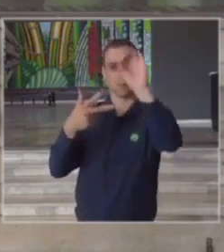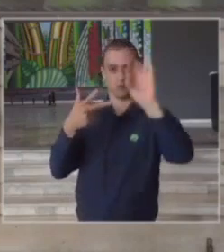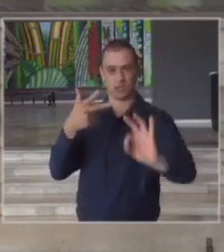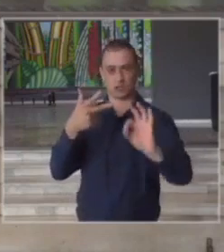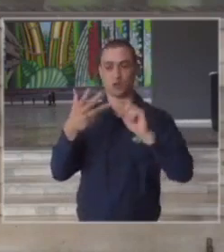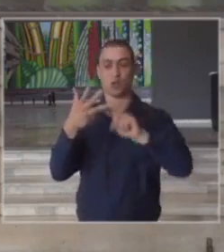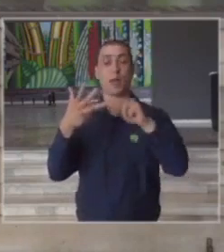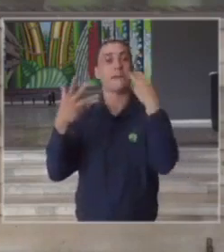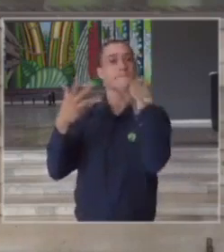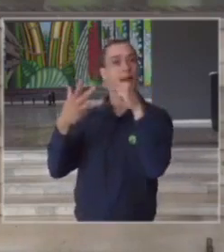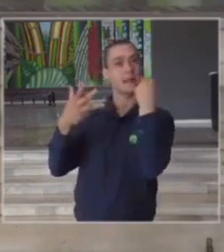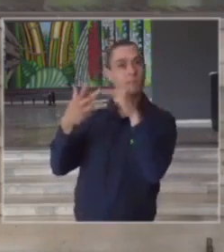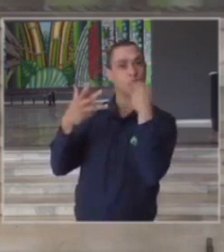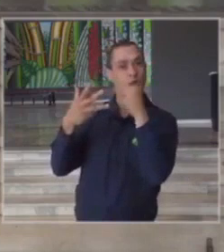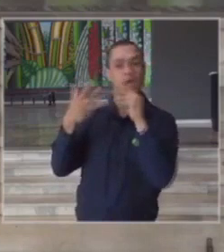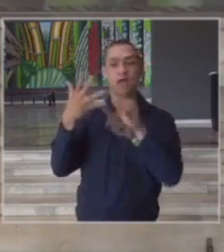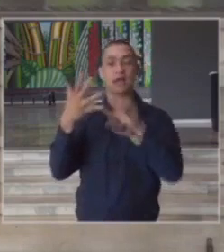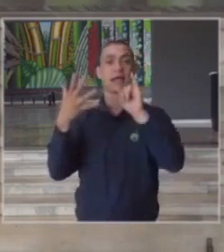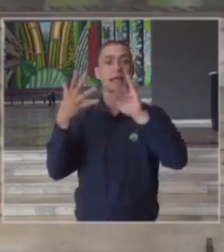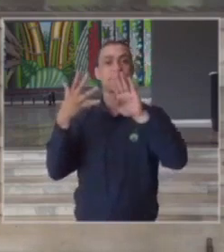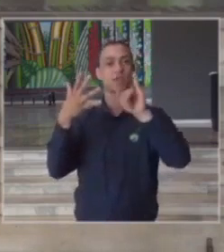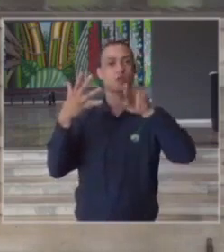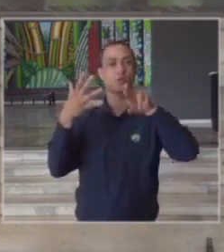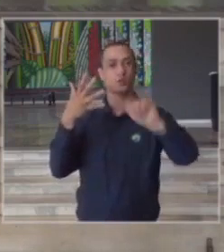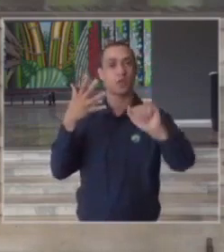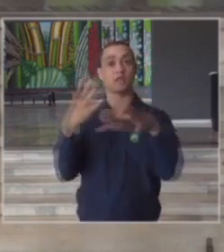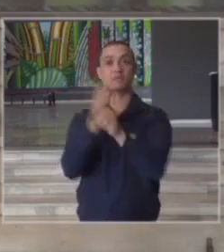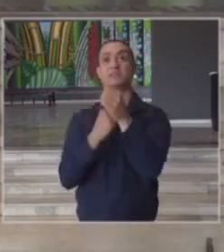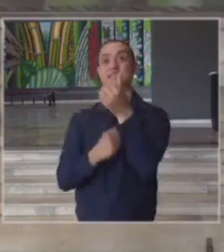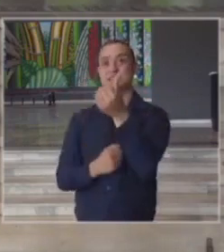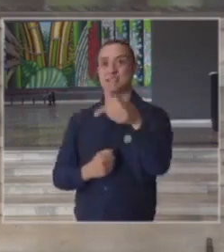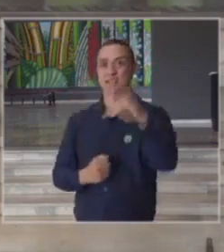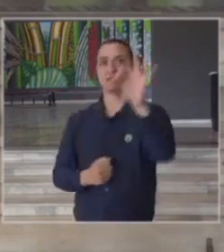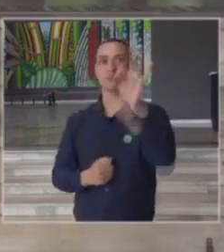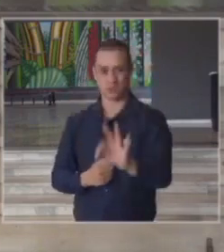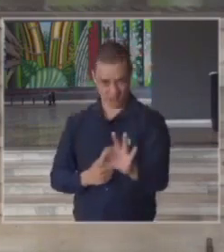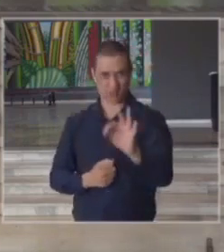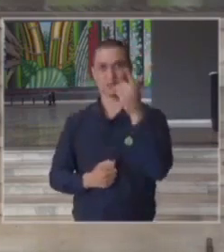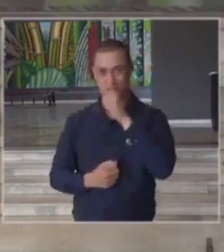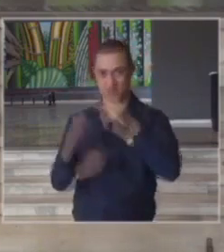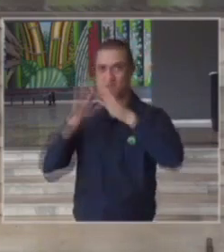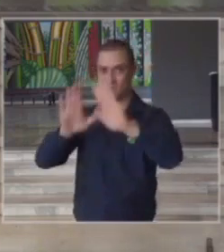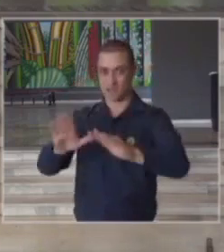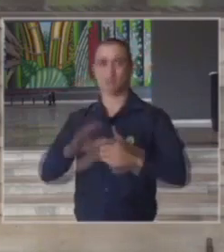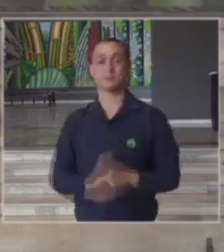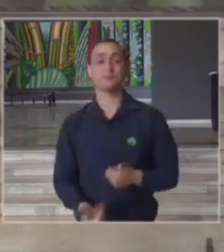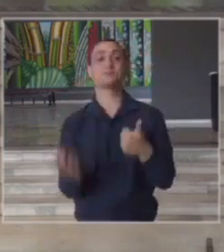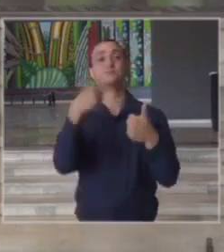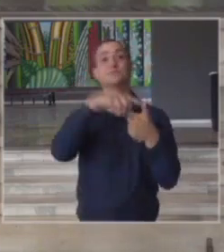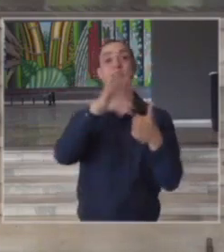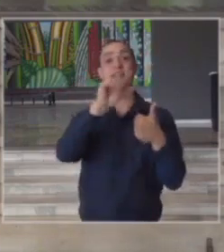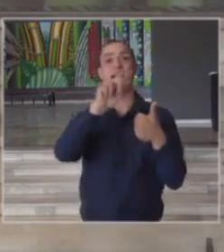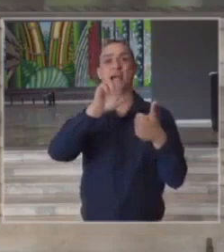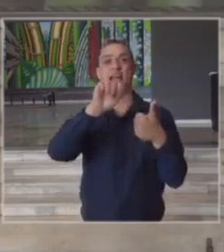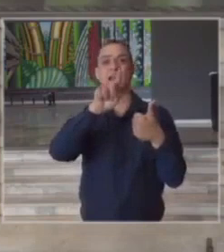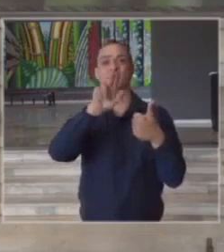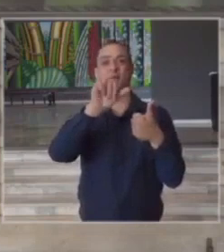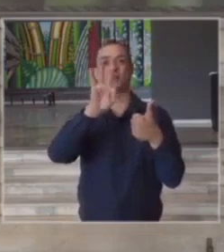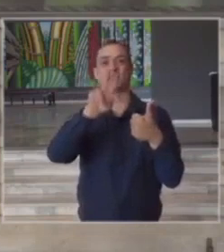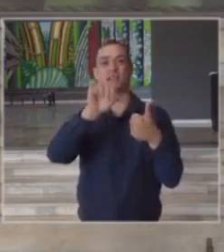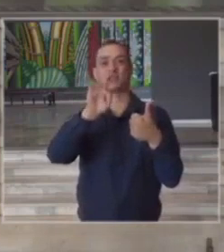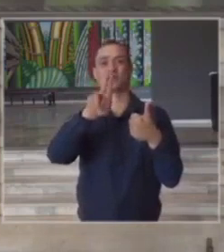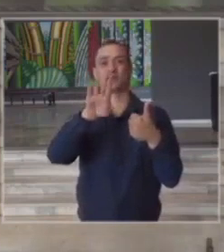Mariporã e Ibiúna 67% de isolamento Caraguatatuba